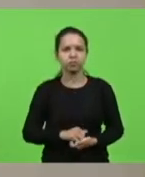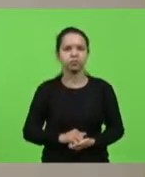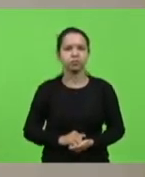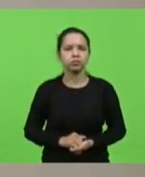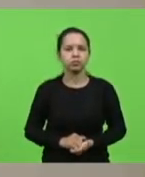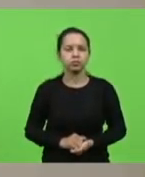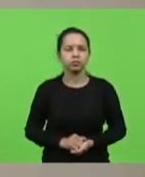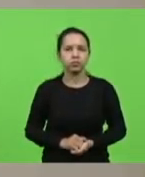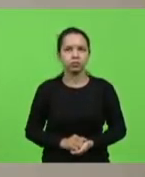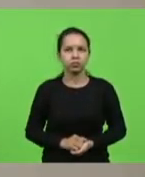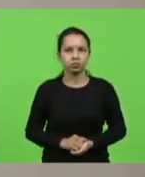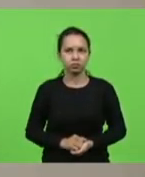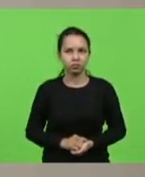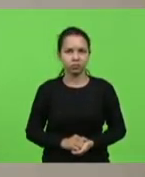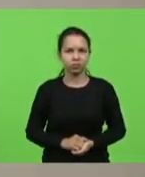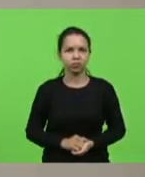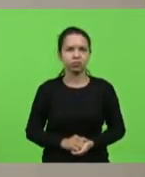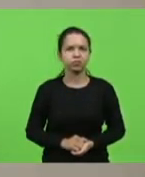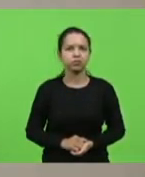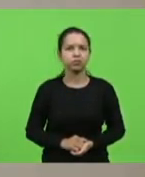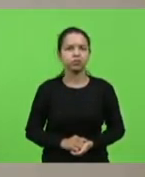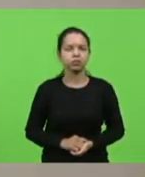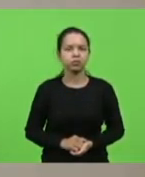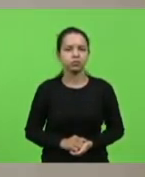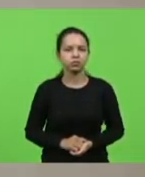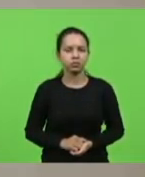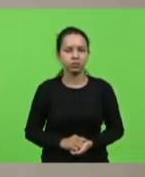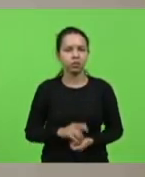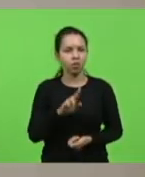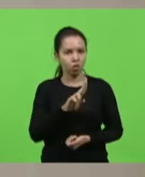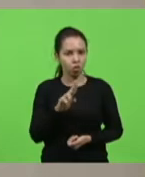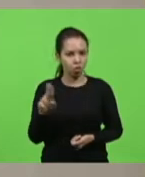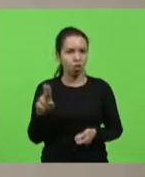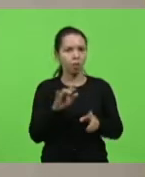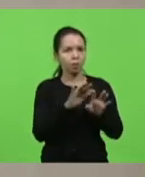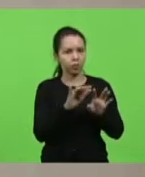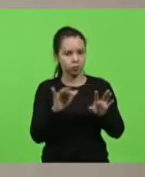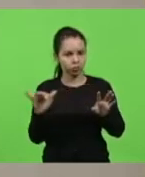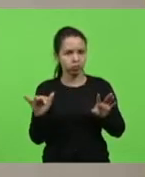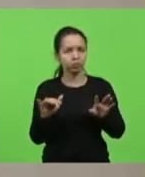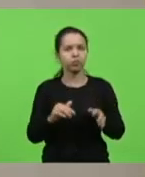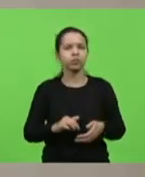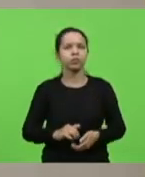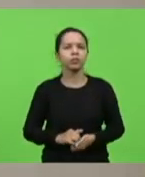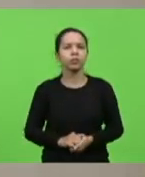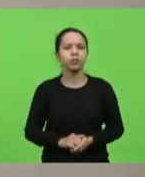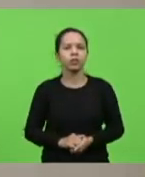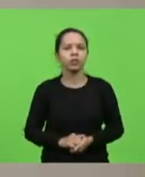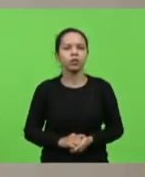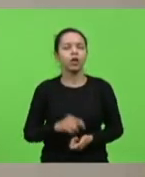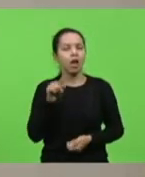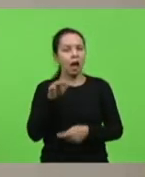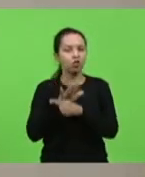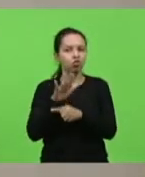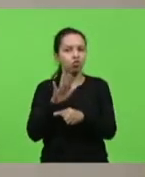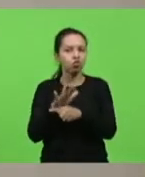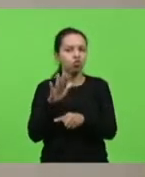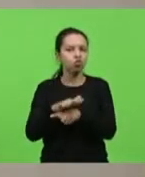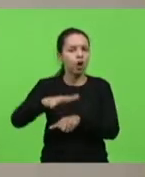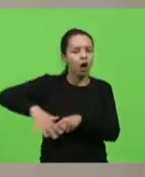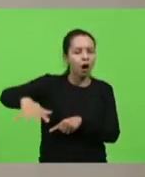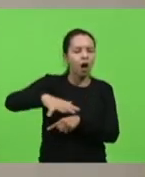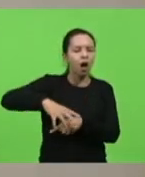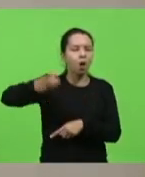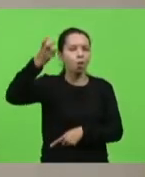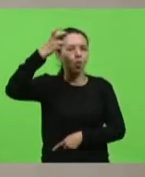Benchaia Reites de Moraes Gomes Charrão, pela importante contribuição na área da cultura, ao levar por meio do seu